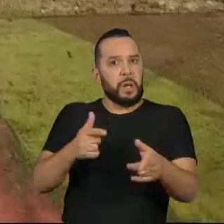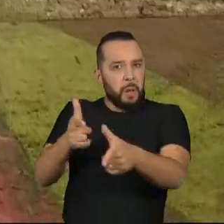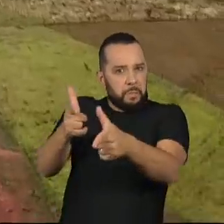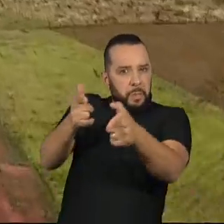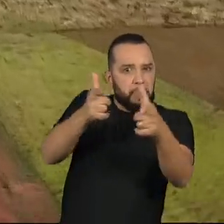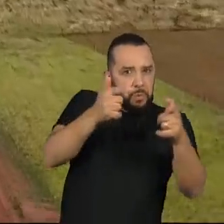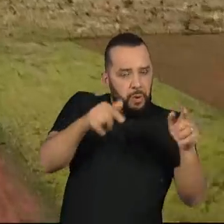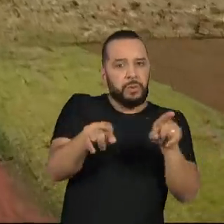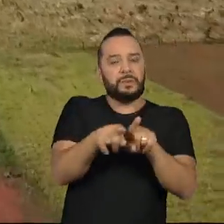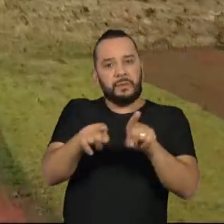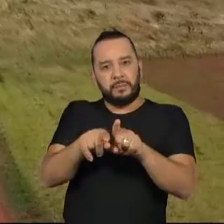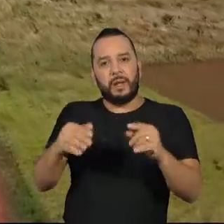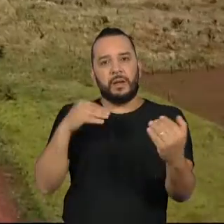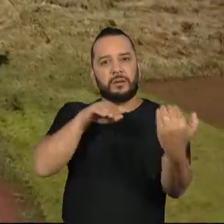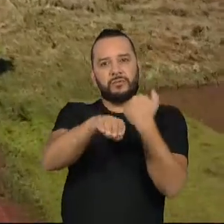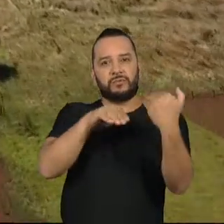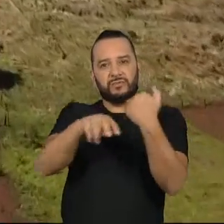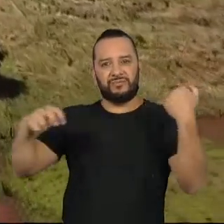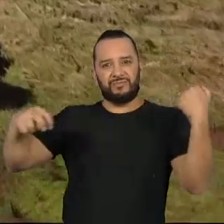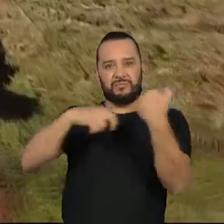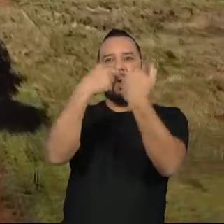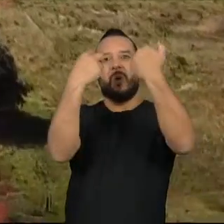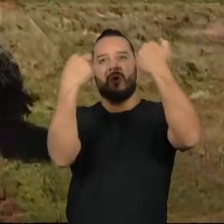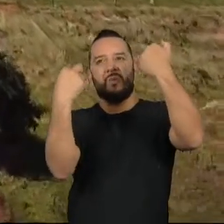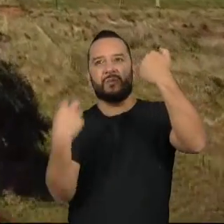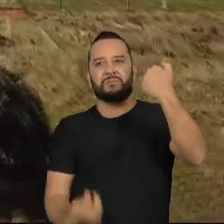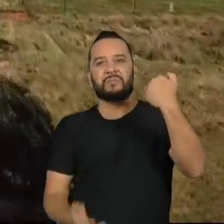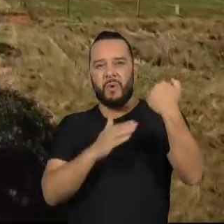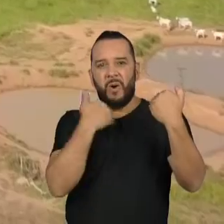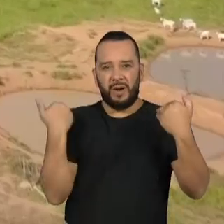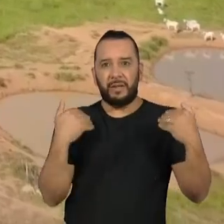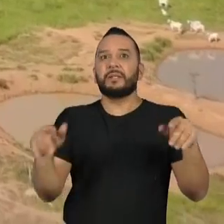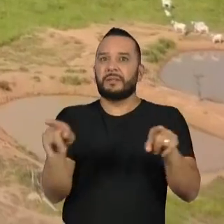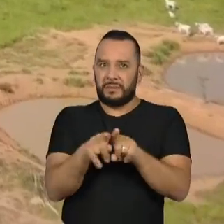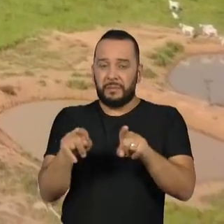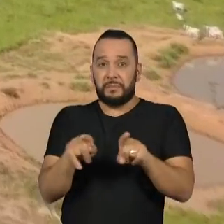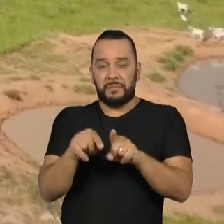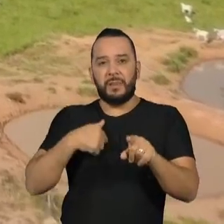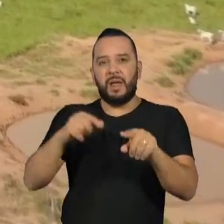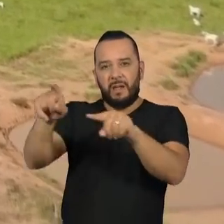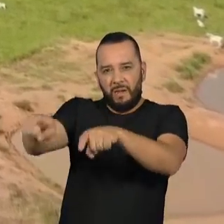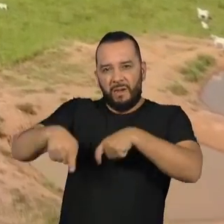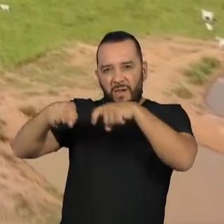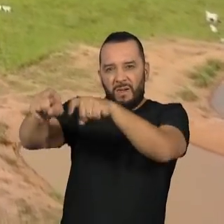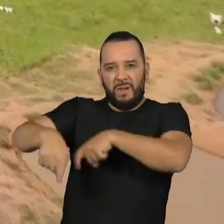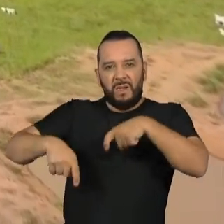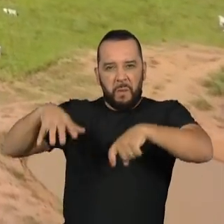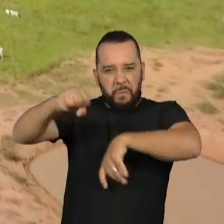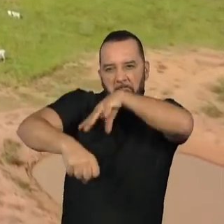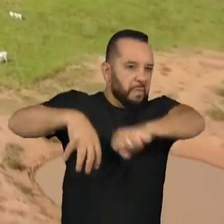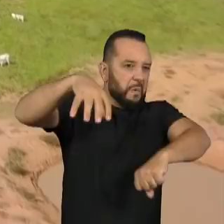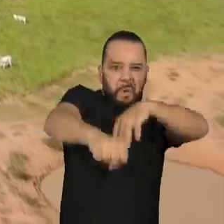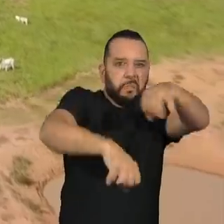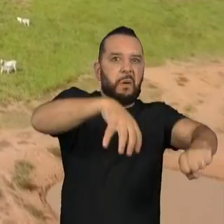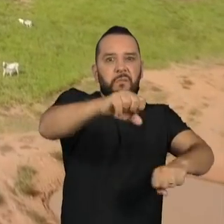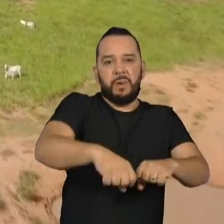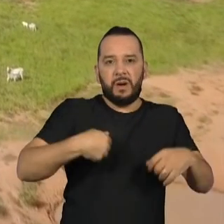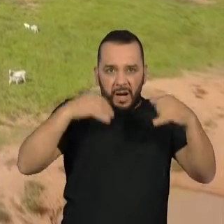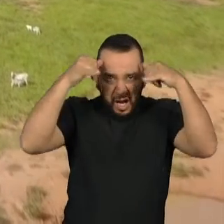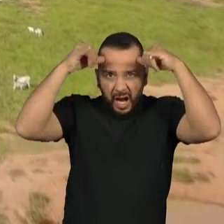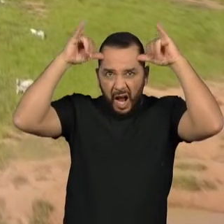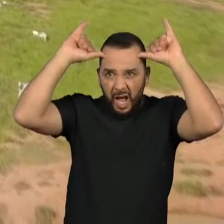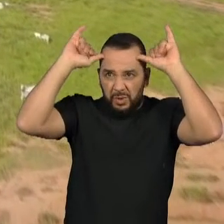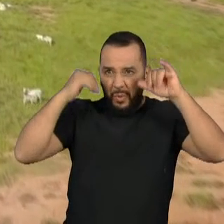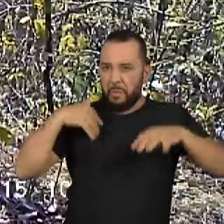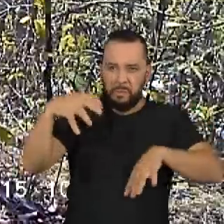os atropelamentos e a perda de habitat. Mesmo com as lavouras engolindo a paisagem, mesmo com o gado solto